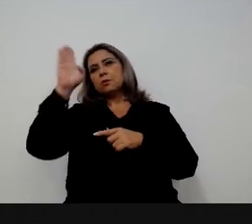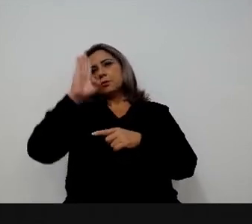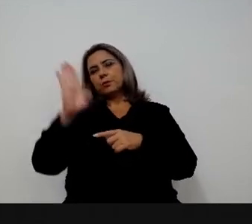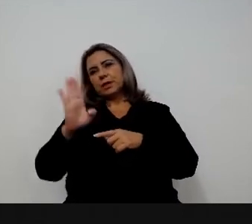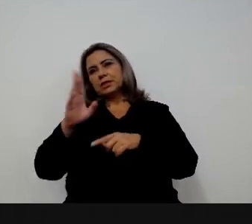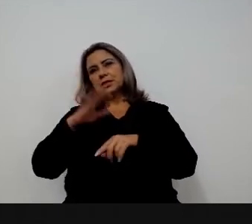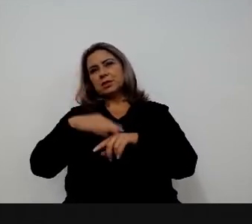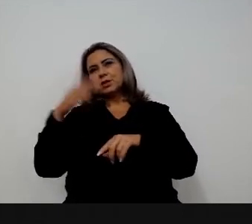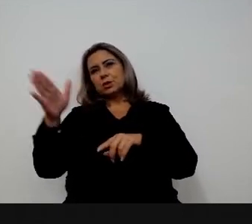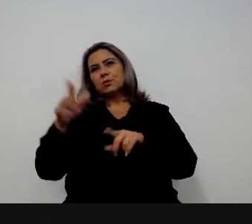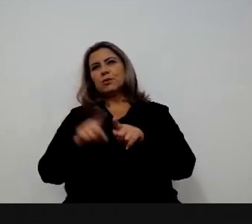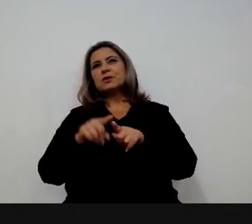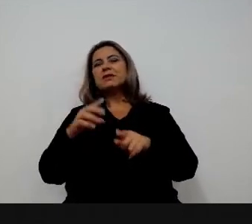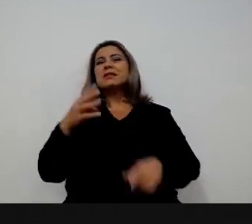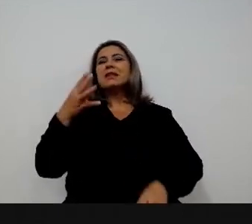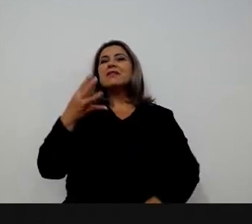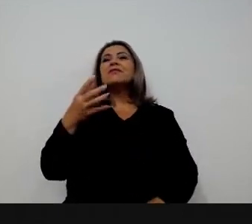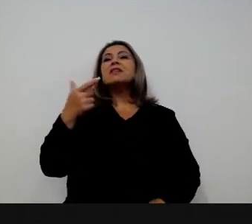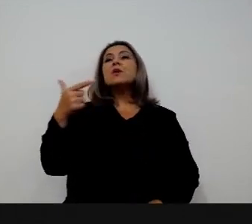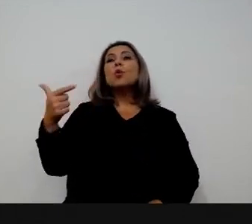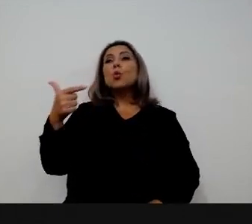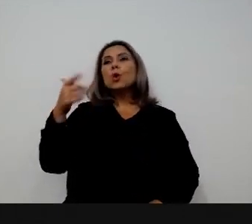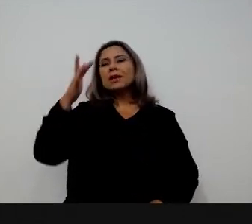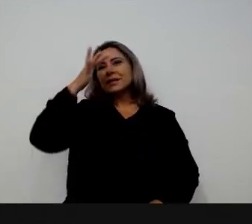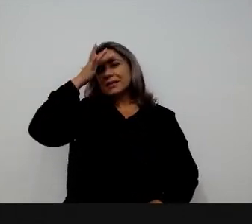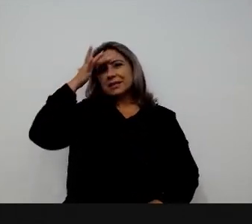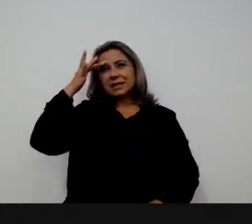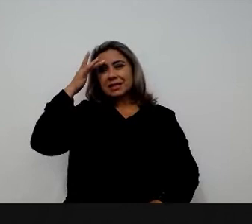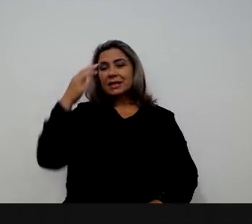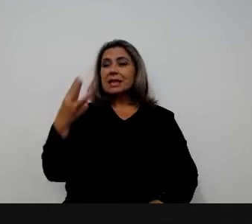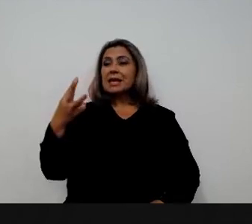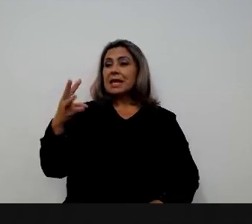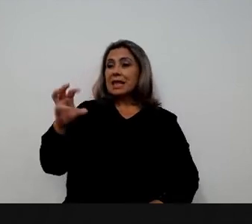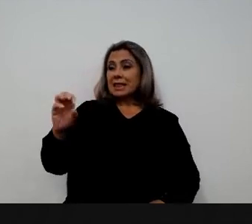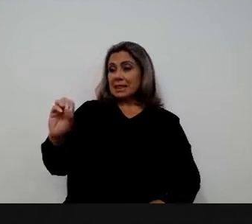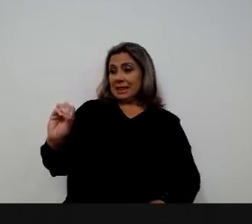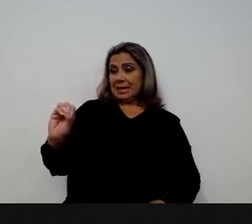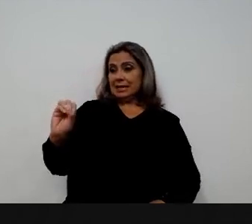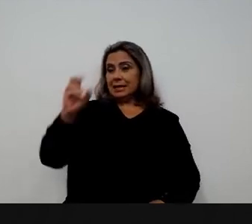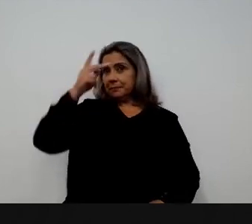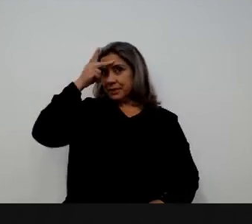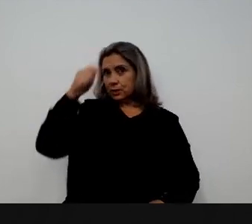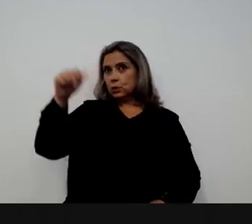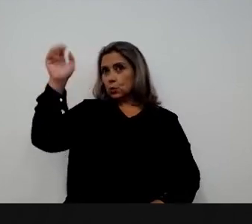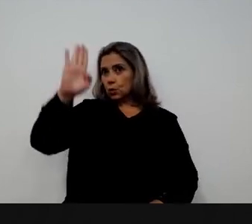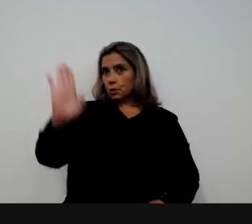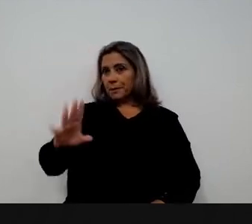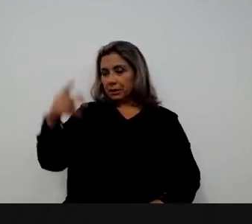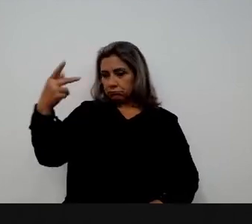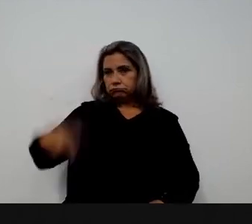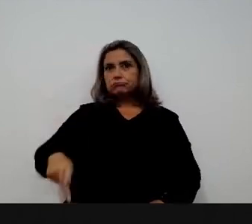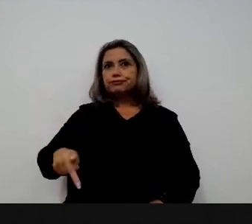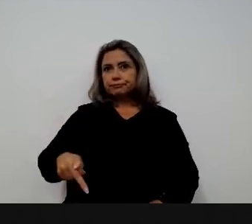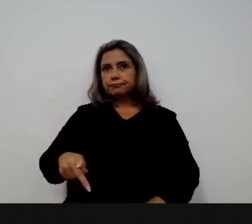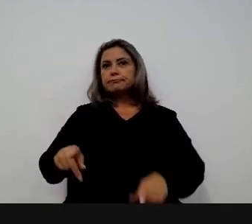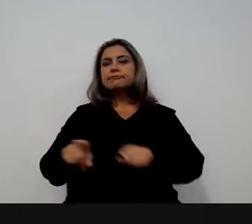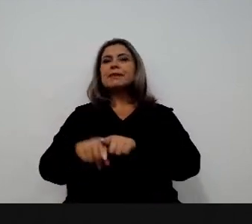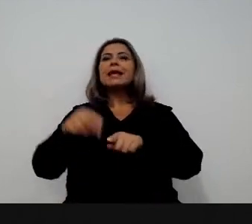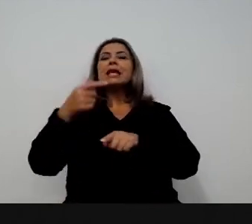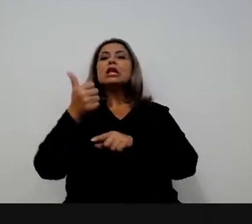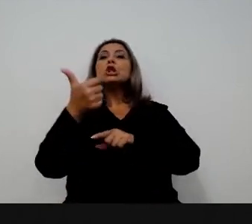nós tivemos 42 servidores, 30 brasileiros, 12 internacionais de nove países diferentes